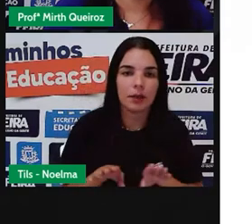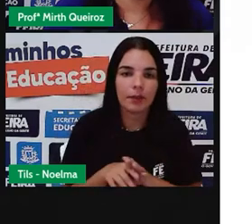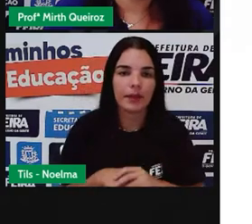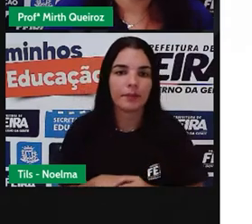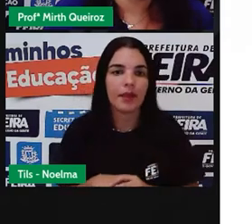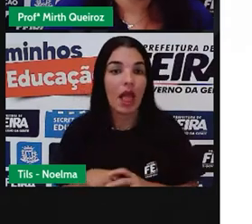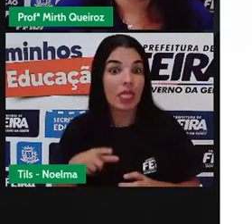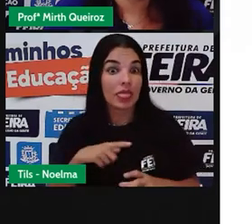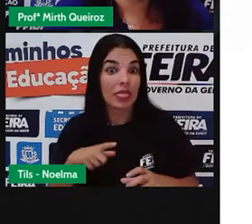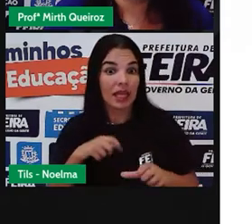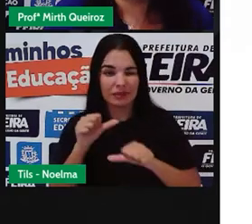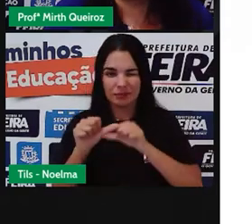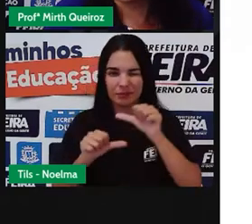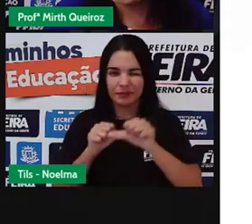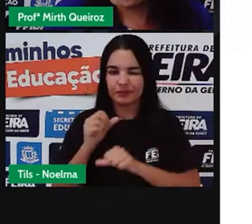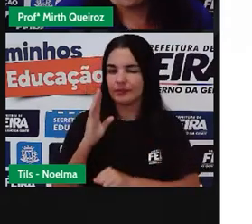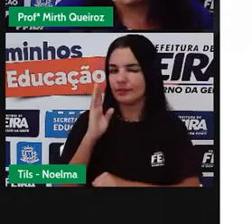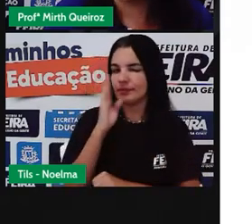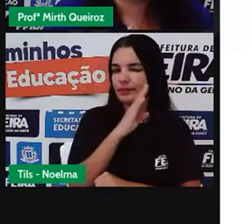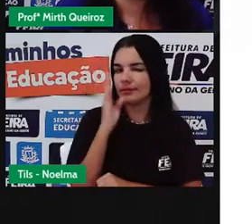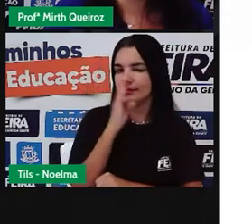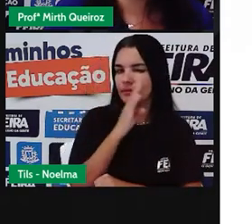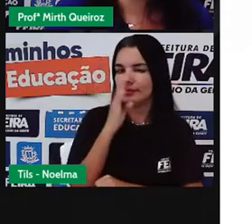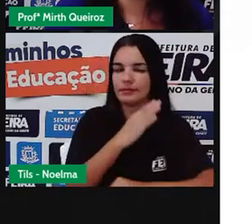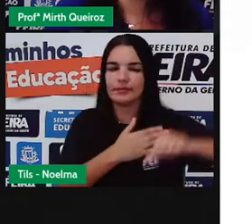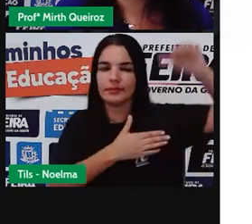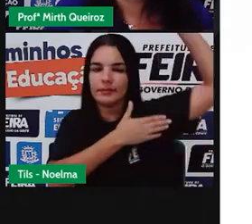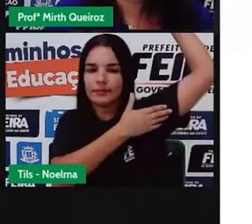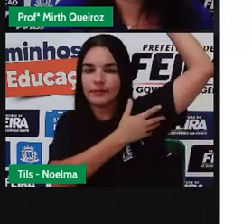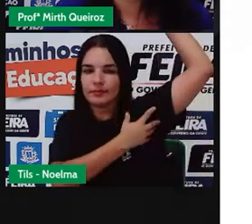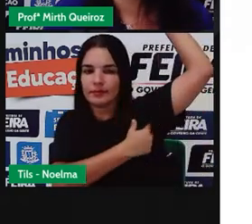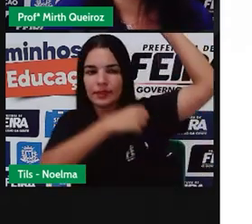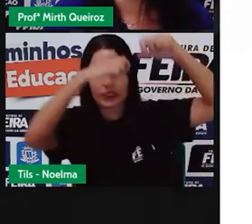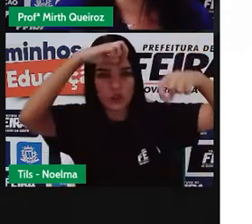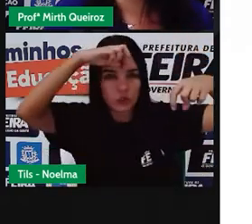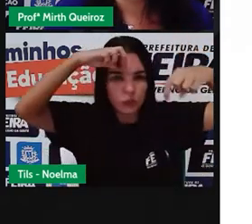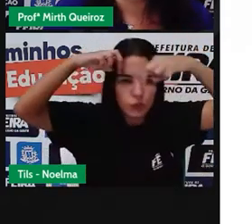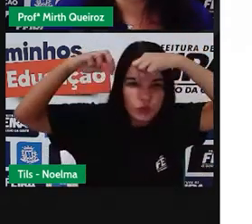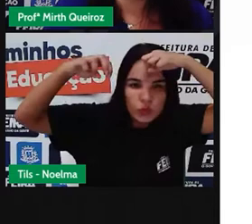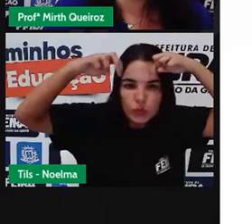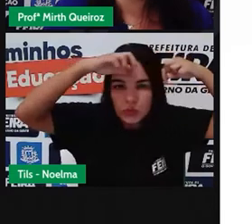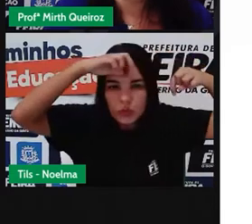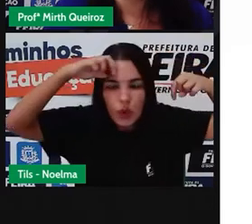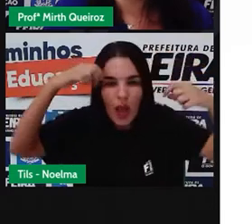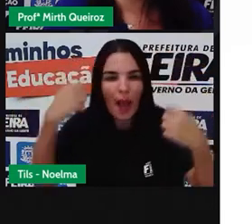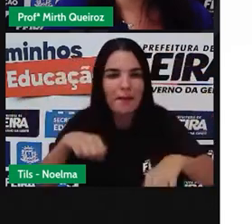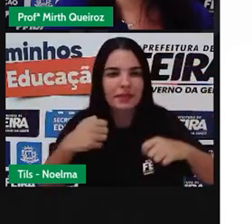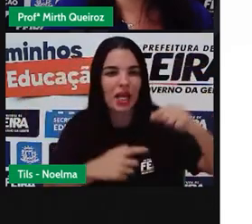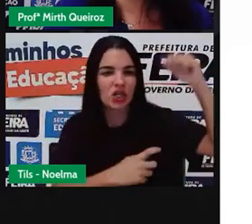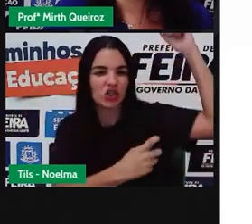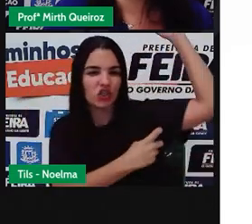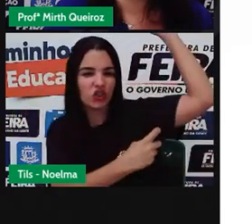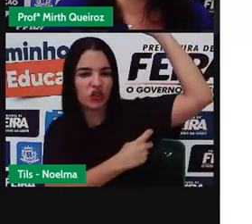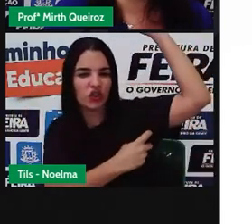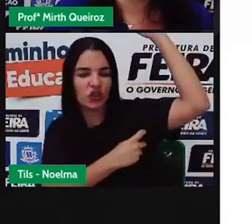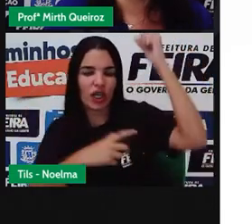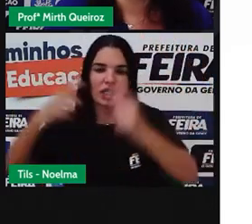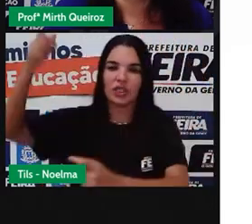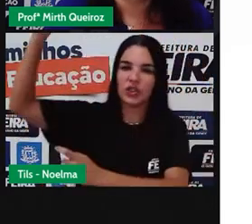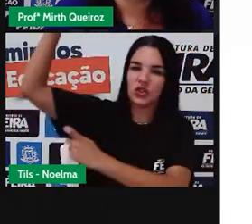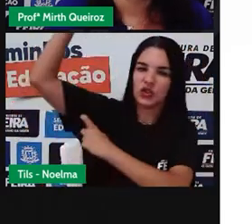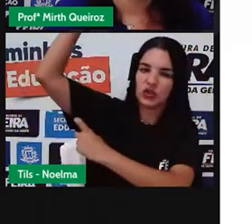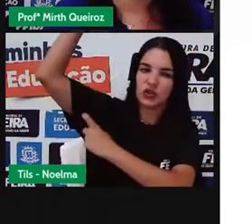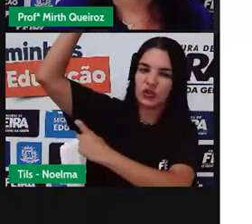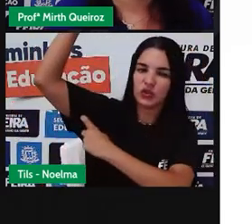A alteração do odor do suor, né? Que é quando os meninos já precisam usar lá o rexona ou qualquer outro tipo de